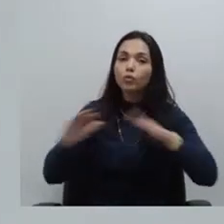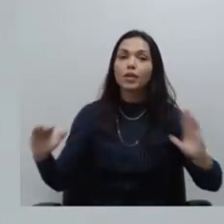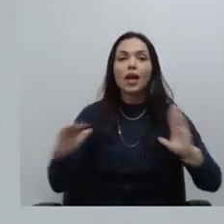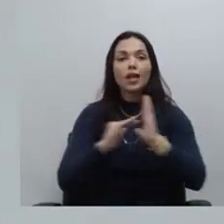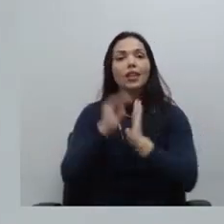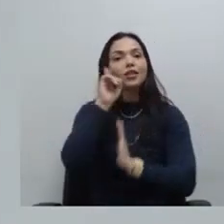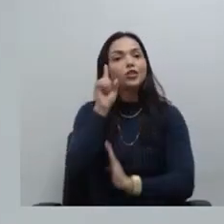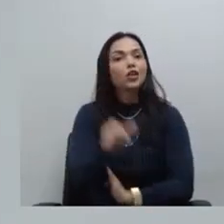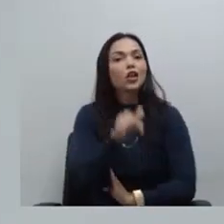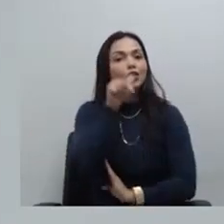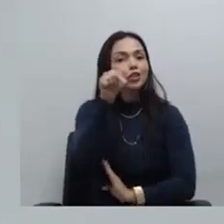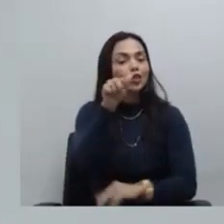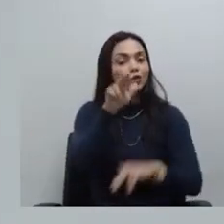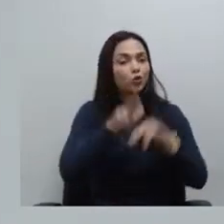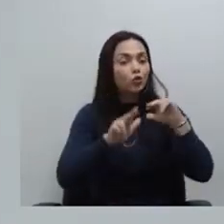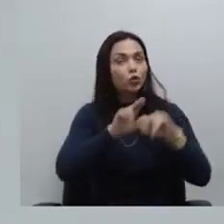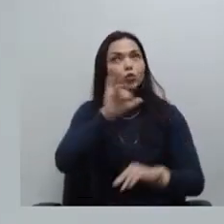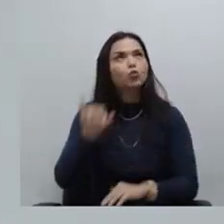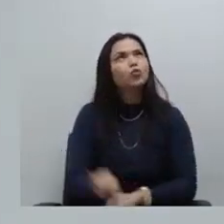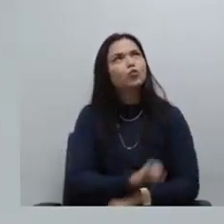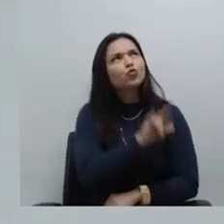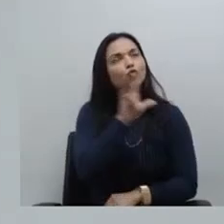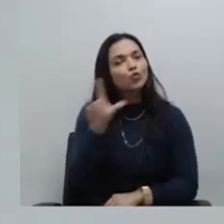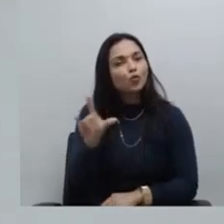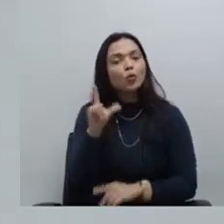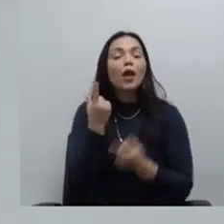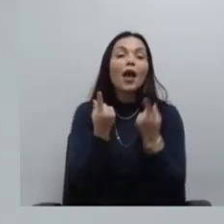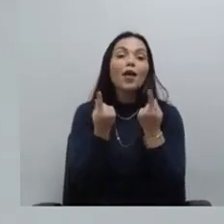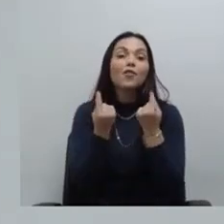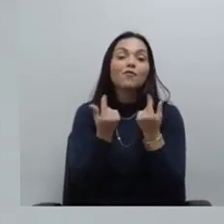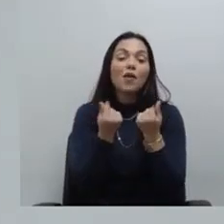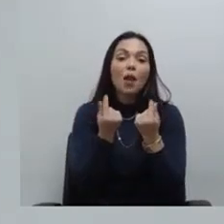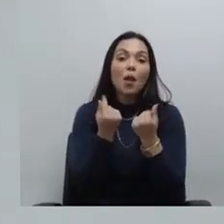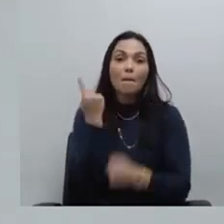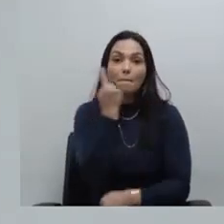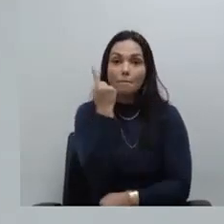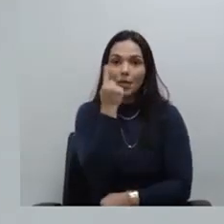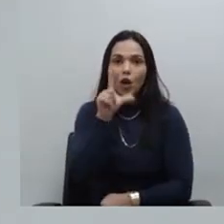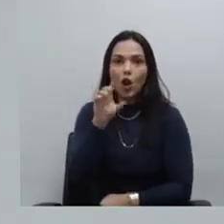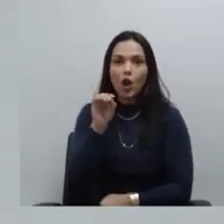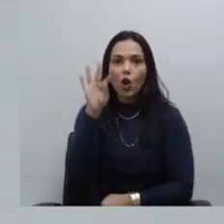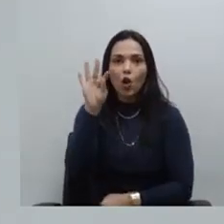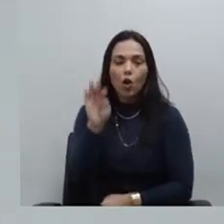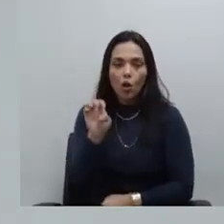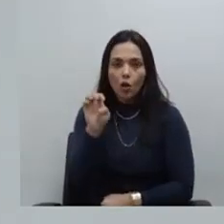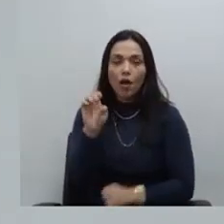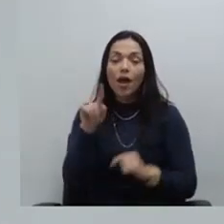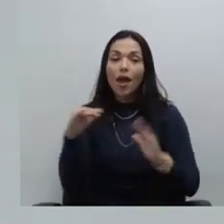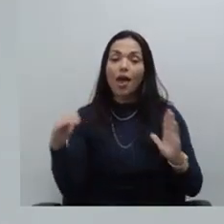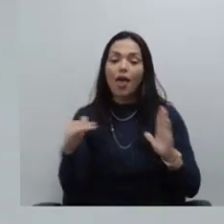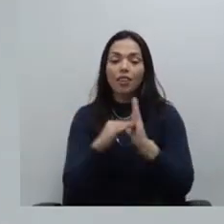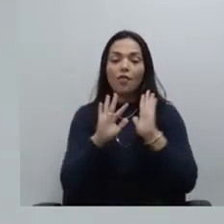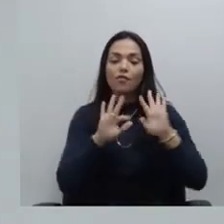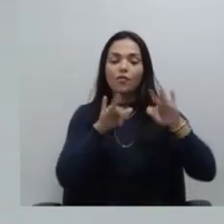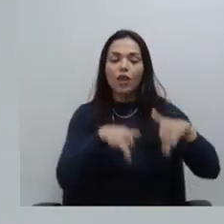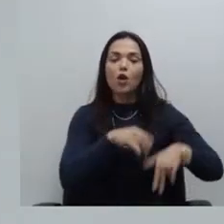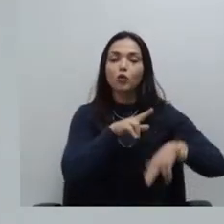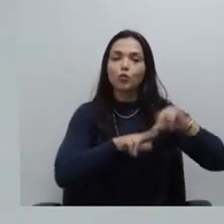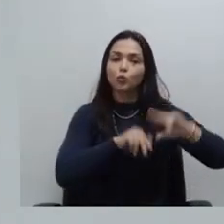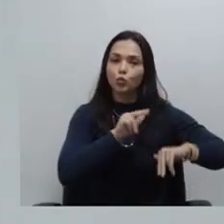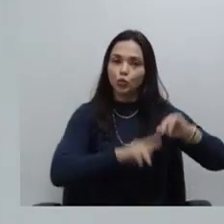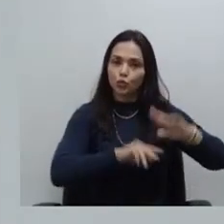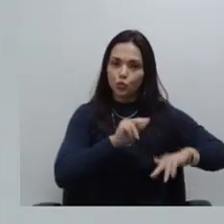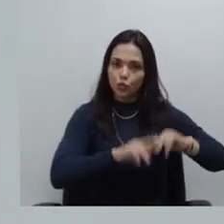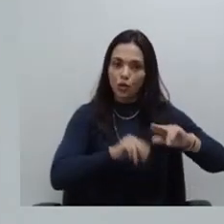o dia 7 de julho e o valor do primeiro lote de inscrição vai até o final de junho portanto nós teremos